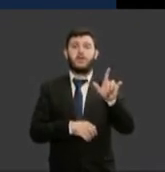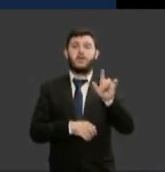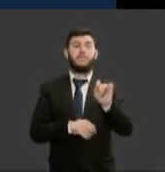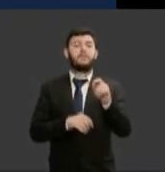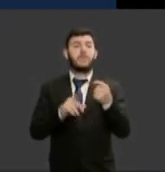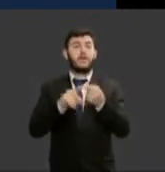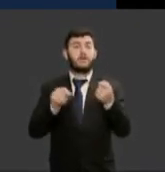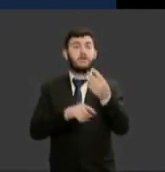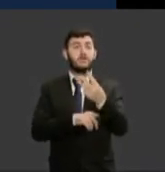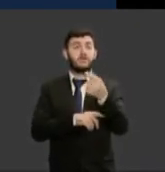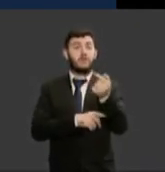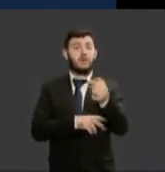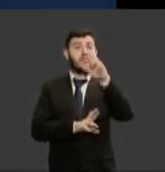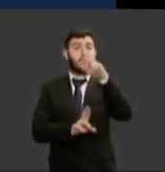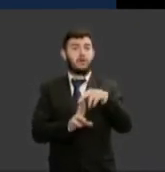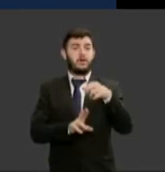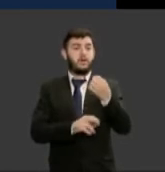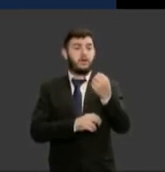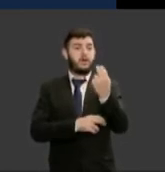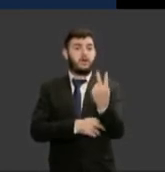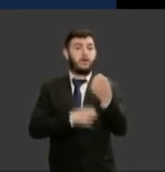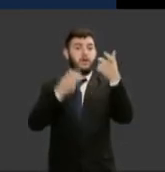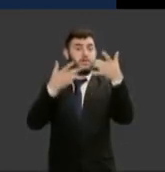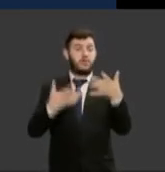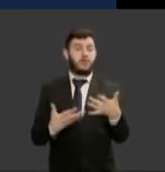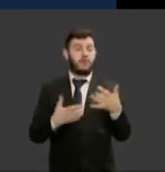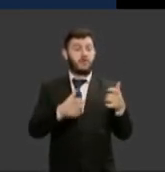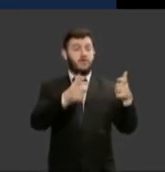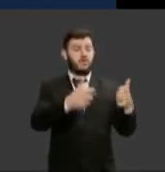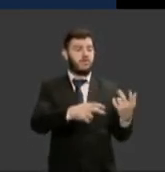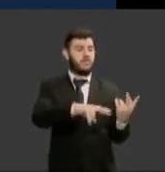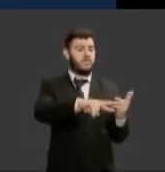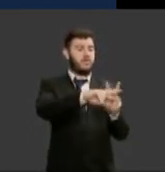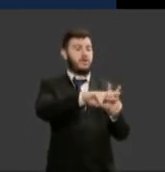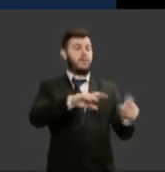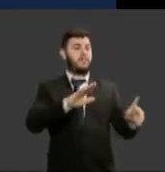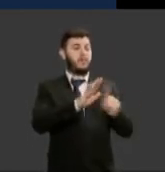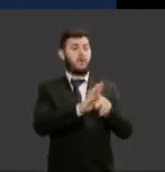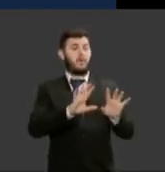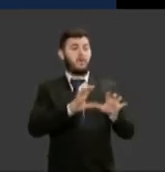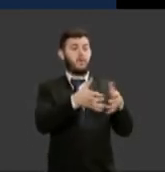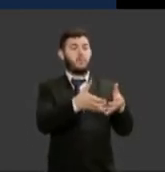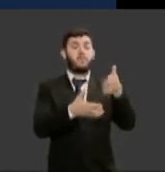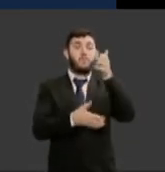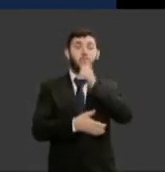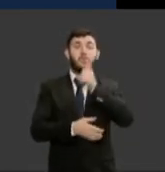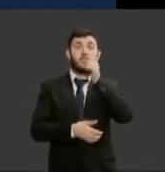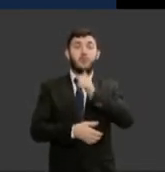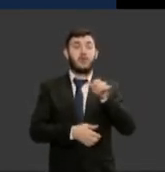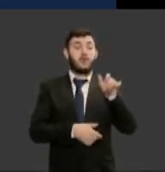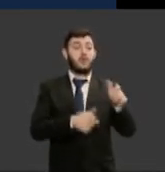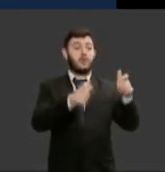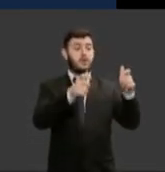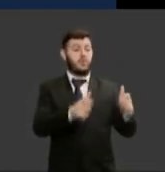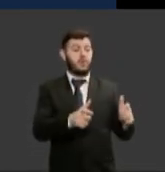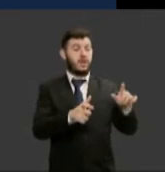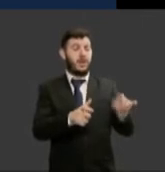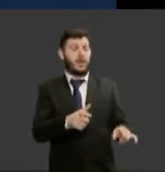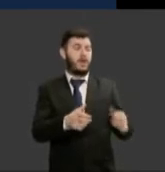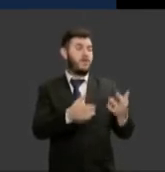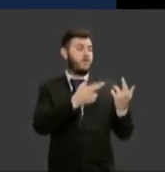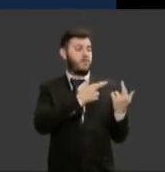unidades prisionais femininas está ali disposto que essas unidades devem ser dirigidas por mulheres